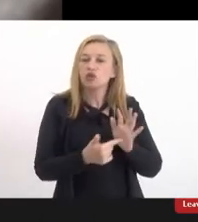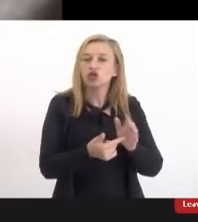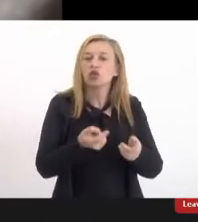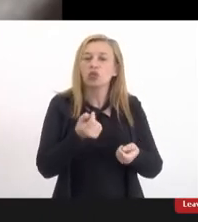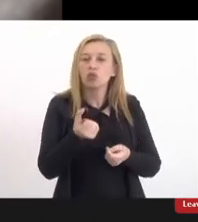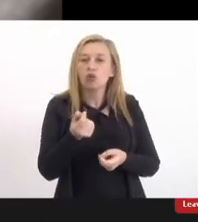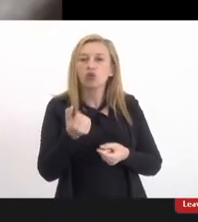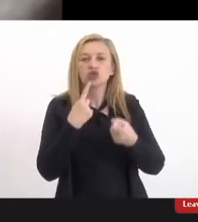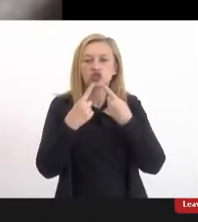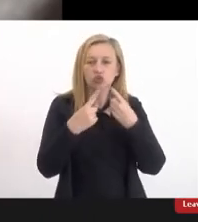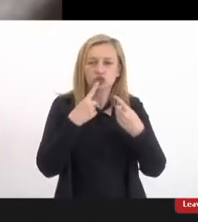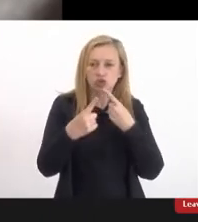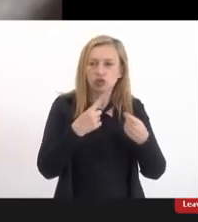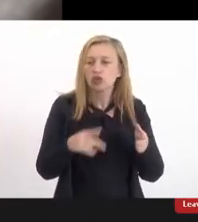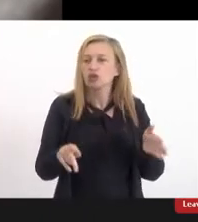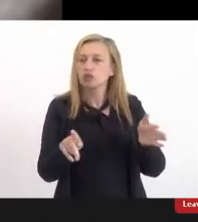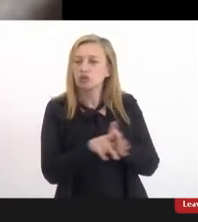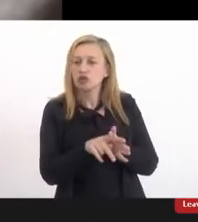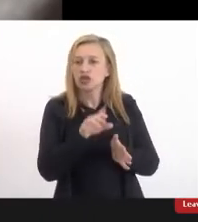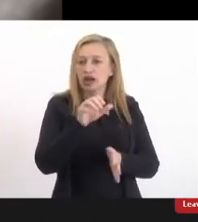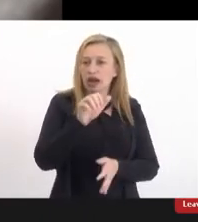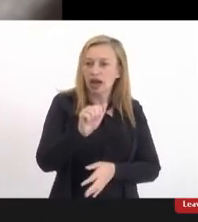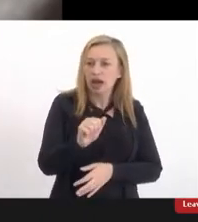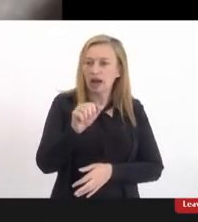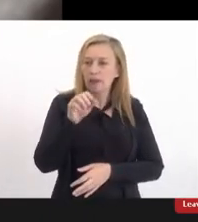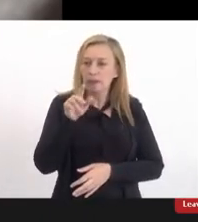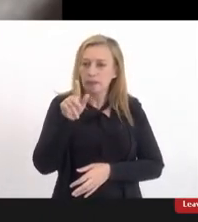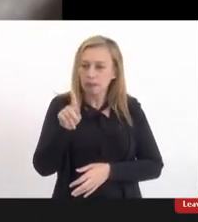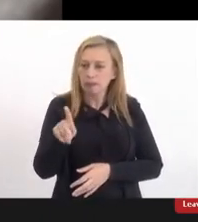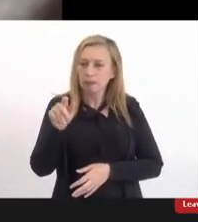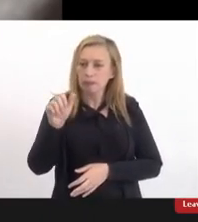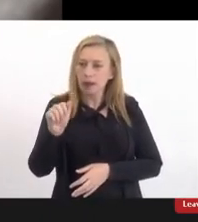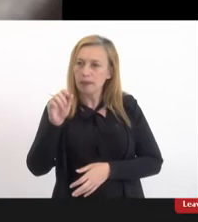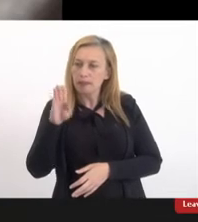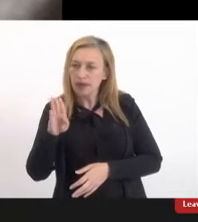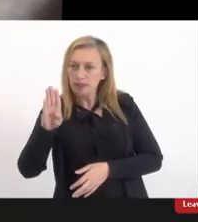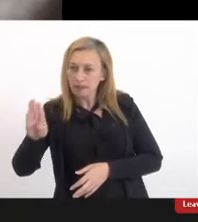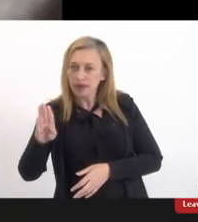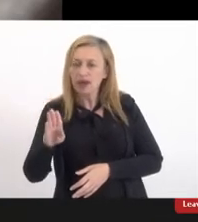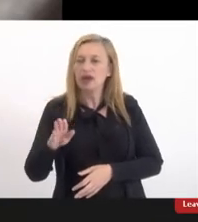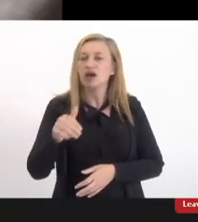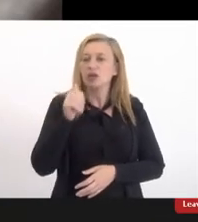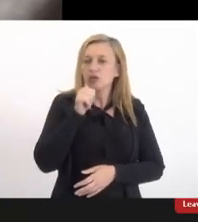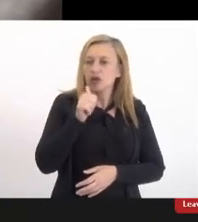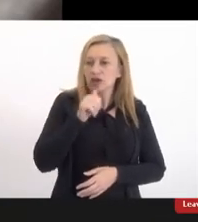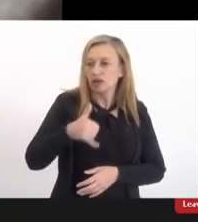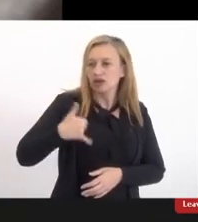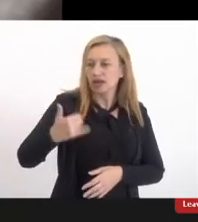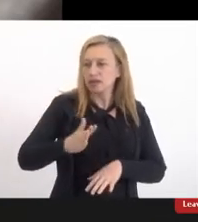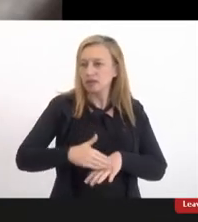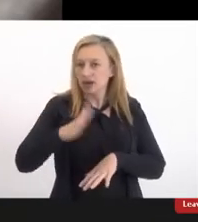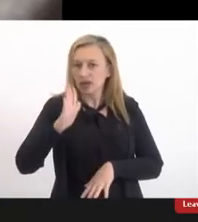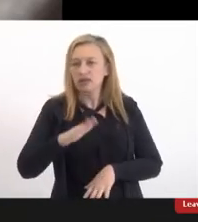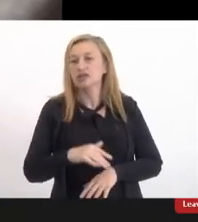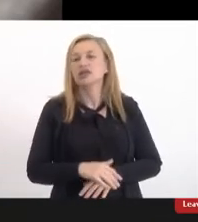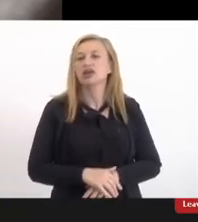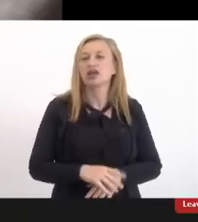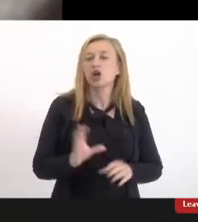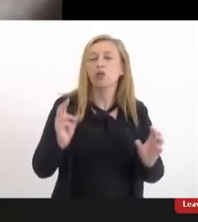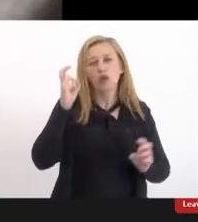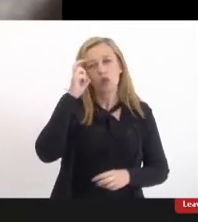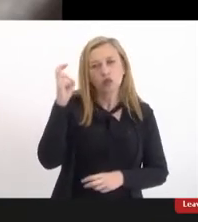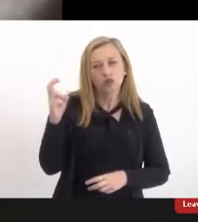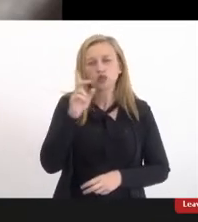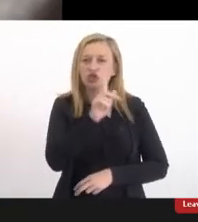debate seja nos projetos da PABB onde tem mulheres com uma faixa etária um pouco mais avançada então é uma cultura